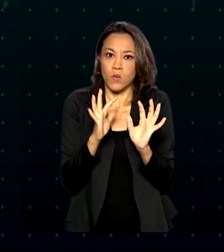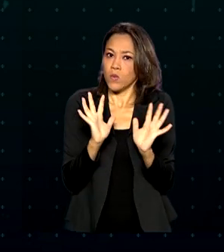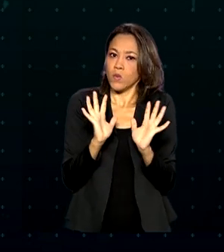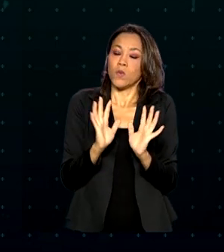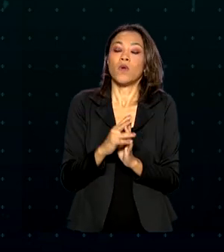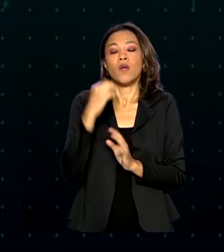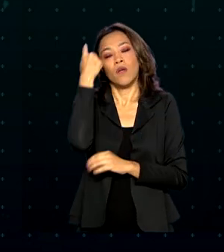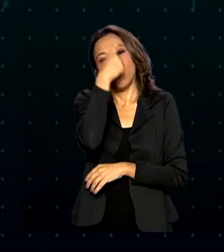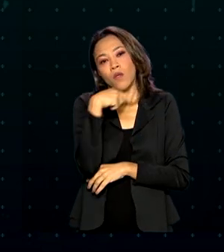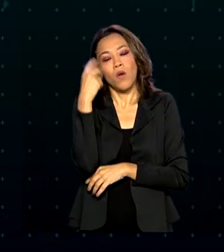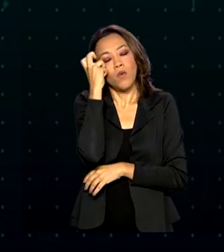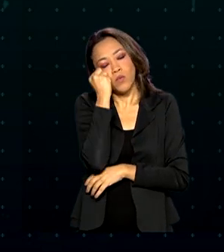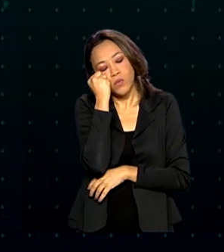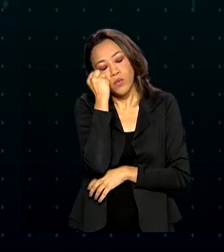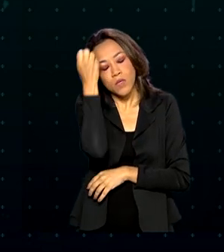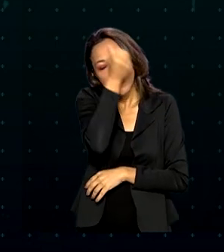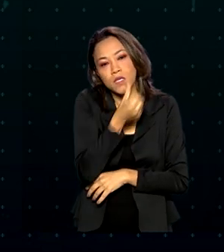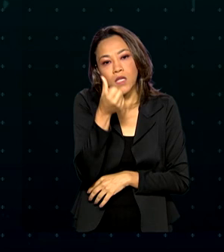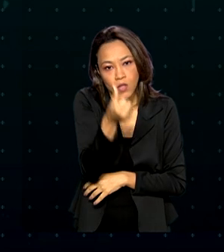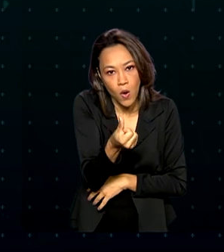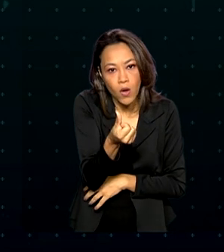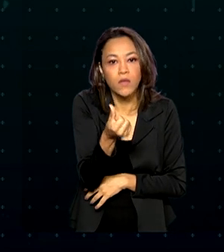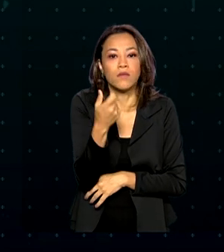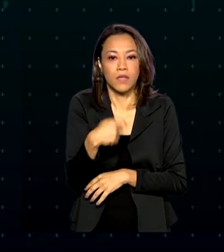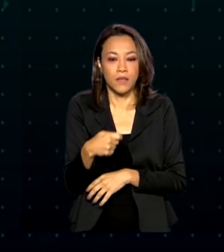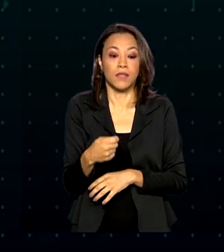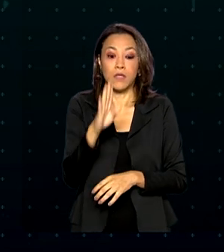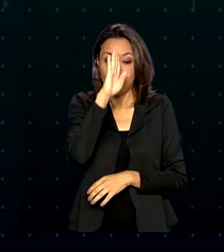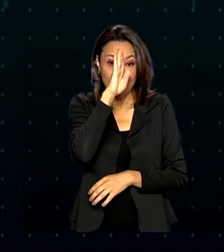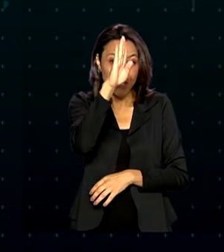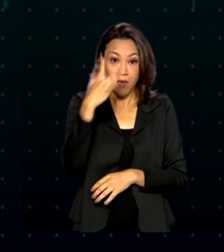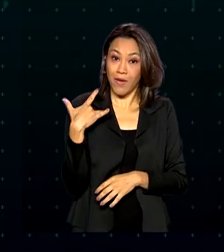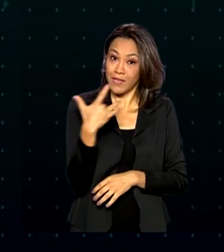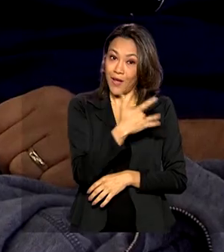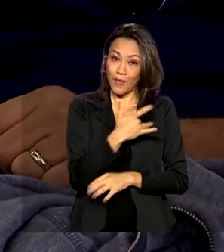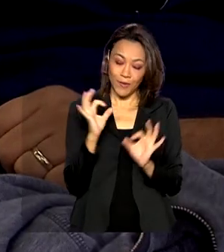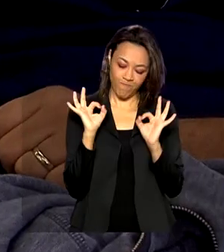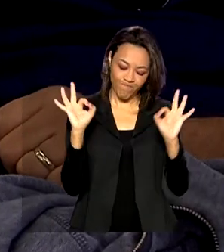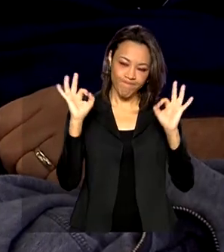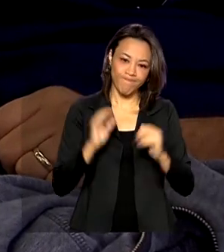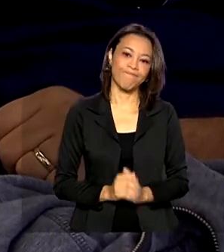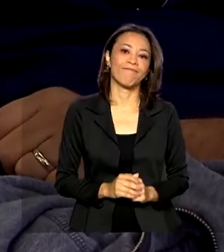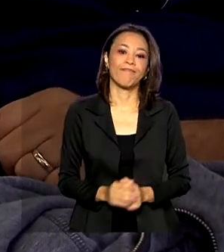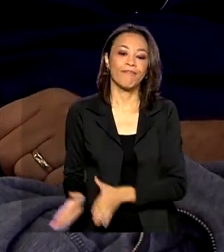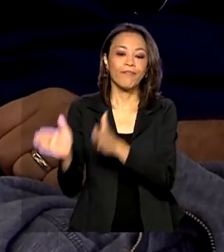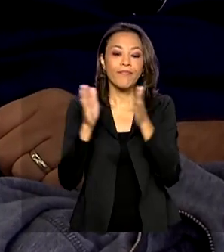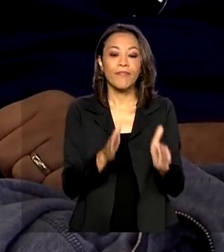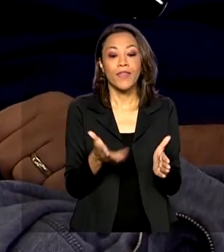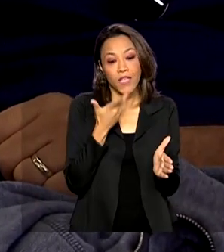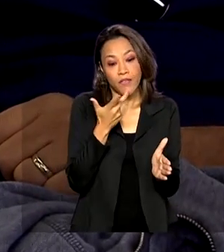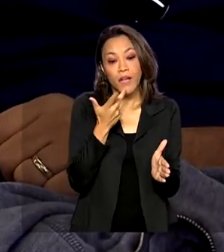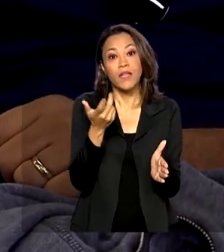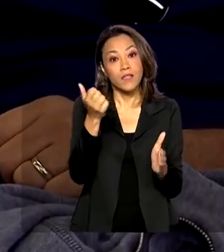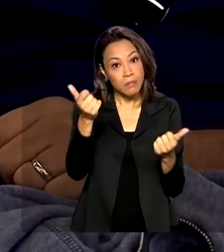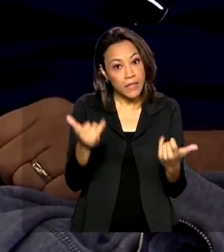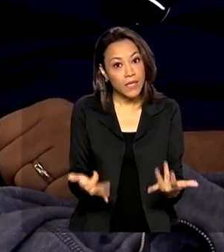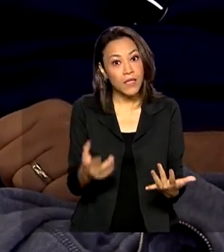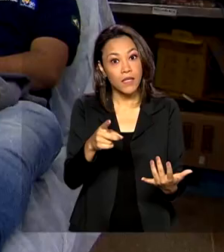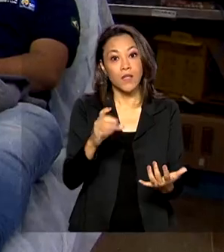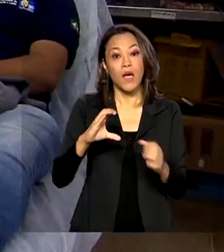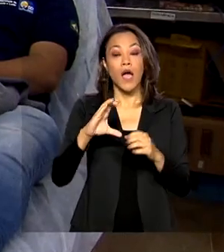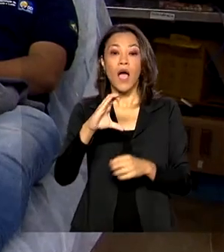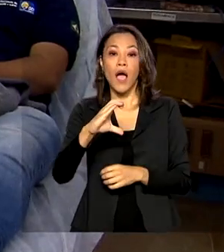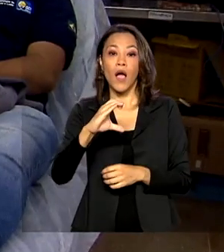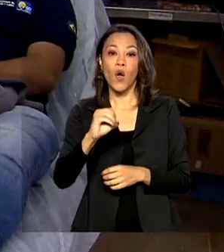menos 6 horas na noite anterior e o principal, estar com a saúde em dia. E falando em bom estado de saúde, Covid